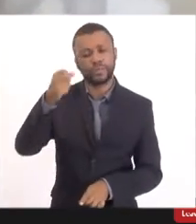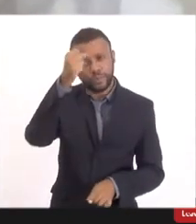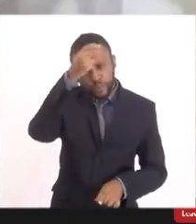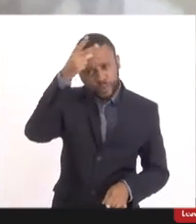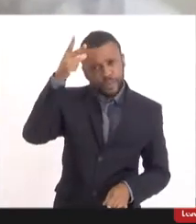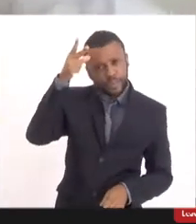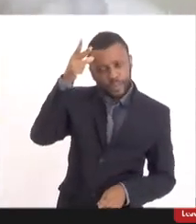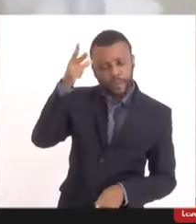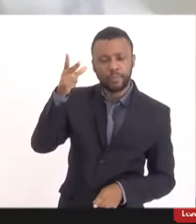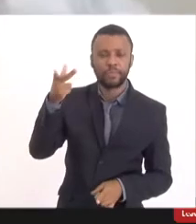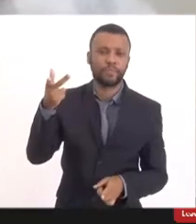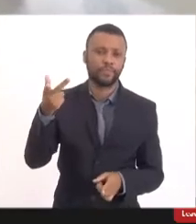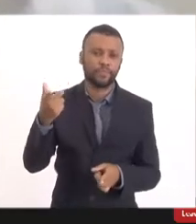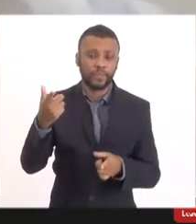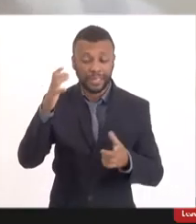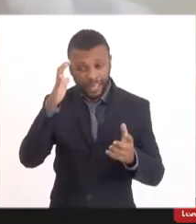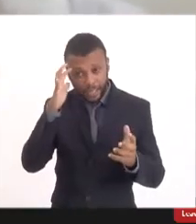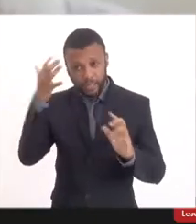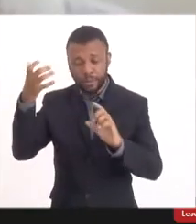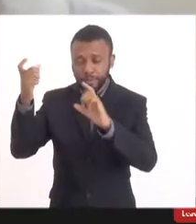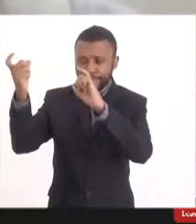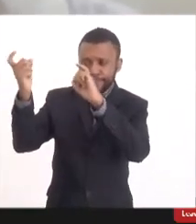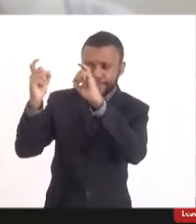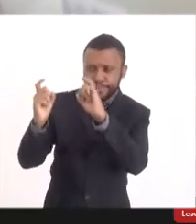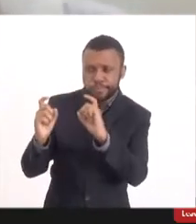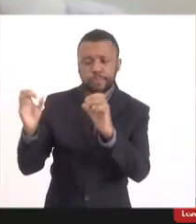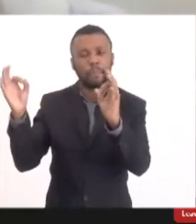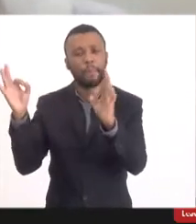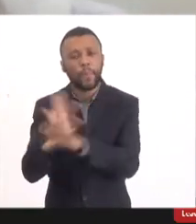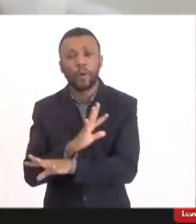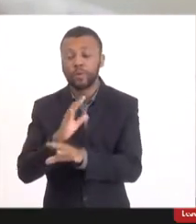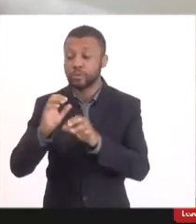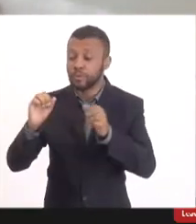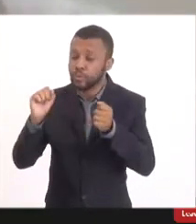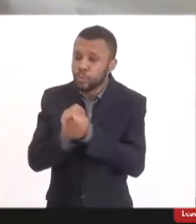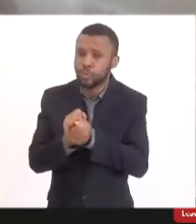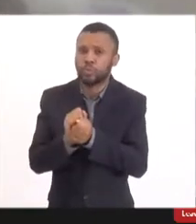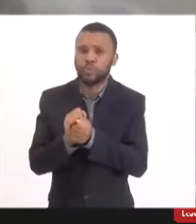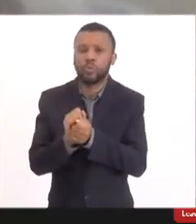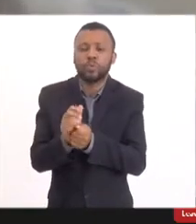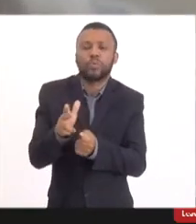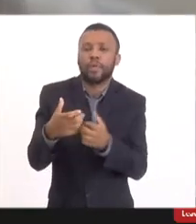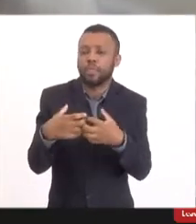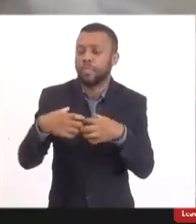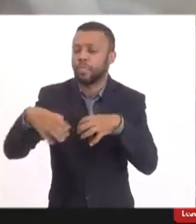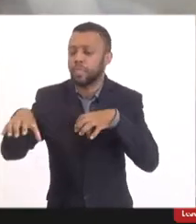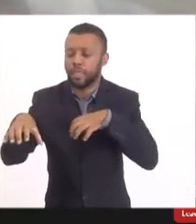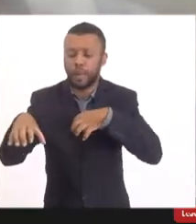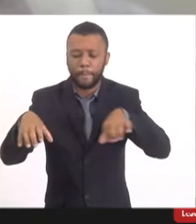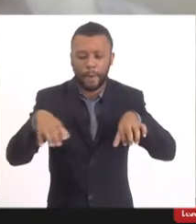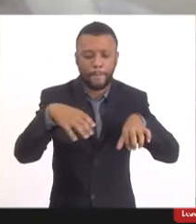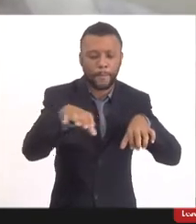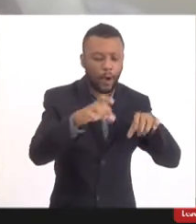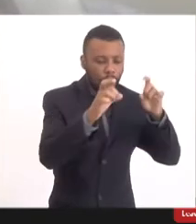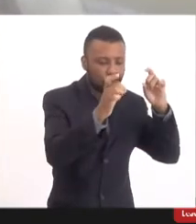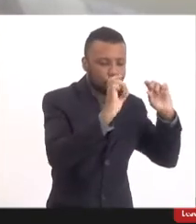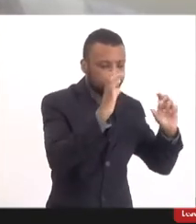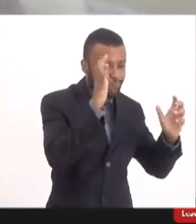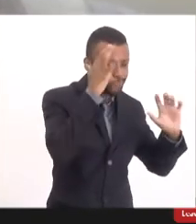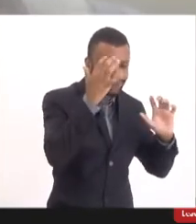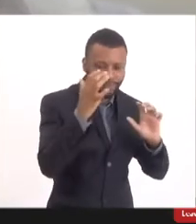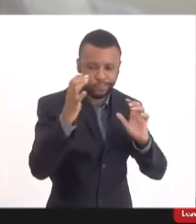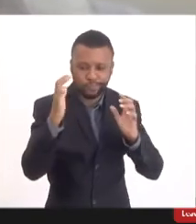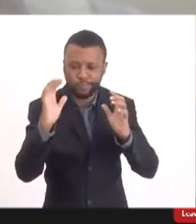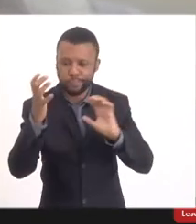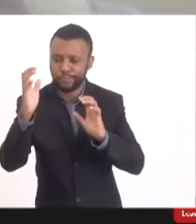que essas decisões sejam tomadas em conjunto, não são decisões isoladas. Não acredito que seja só uma questão de lobby